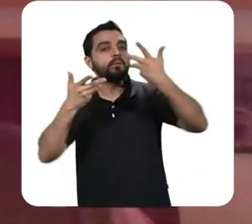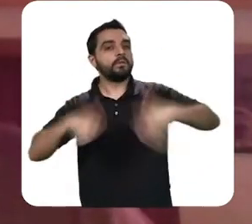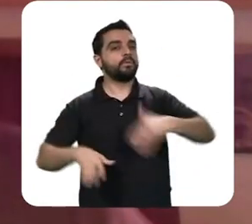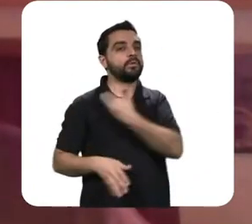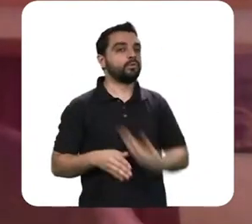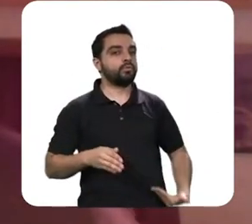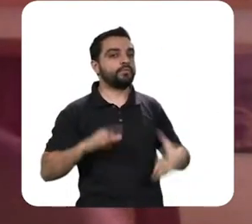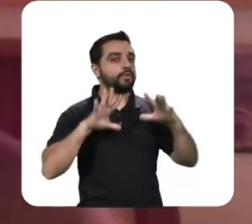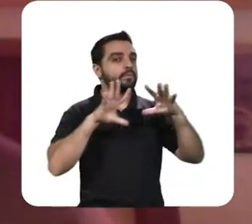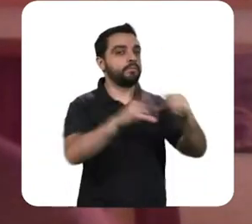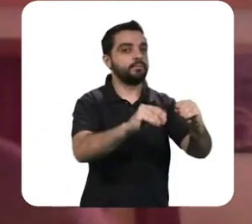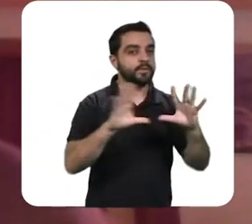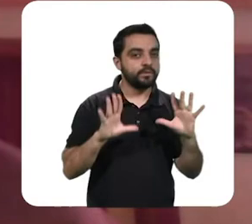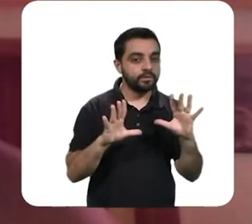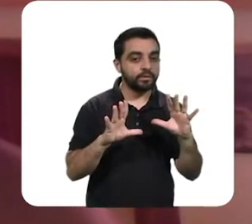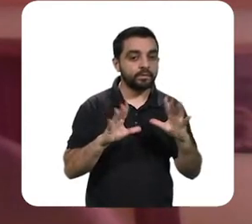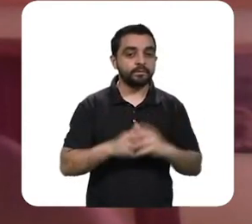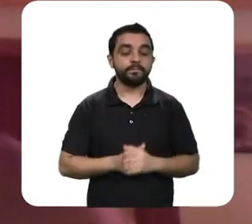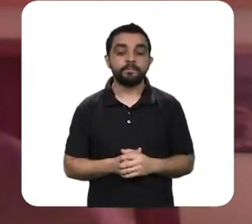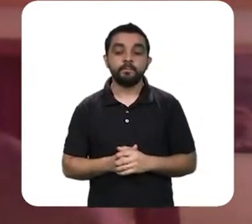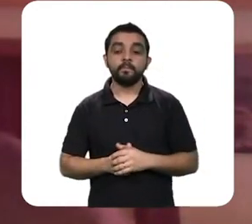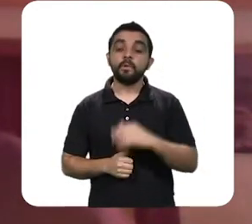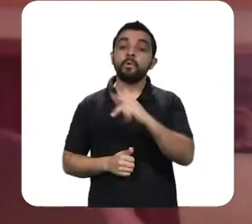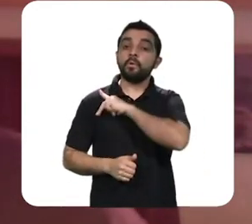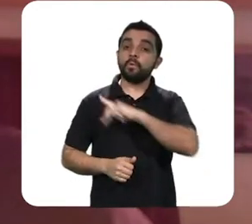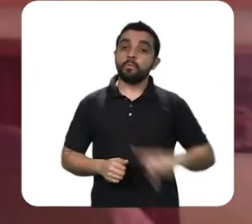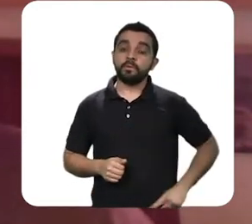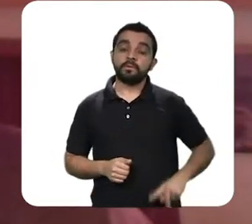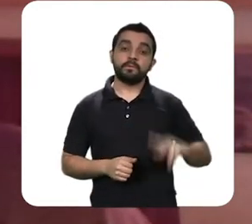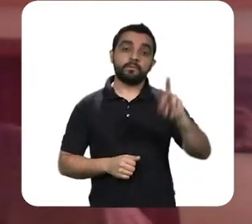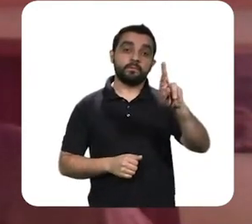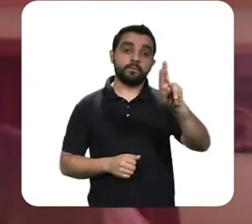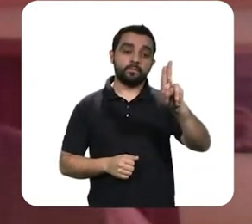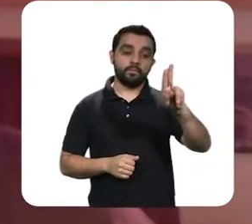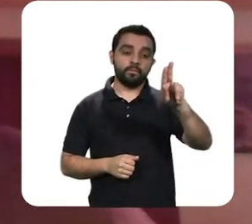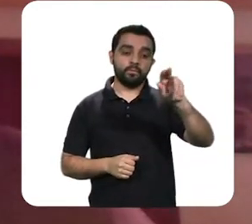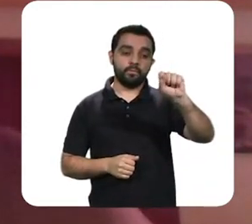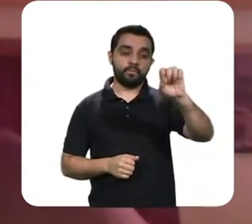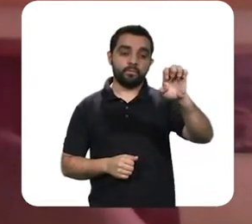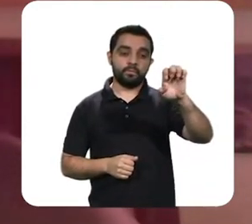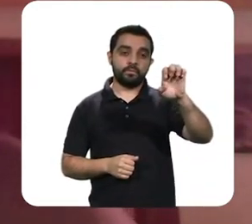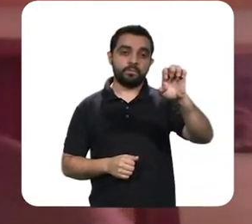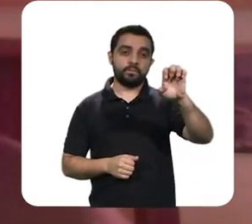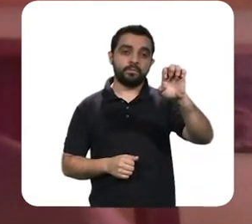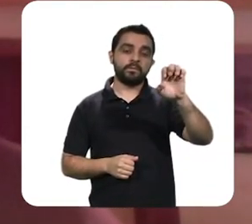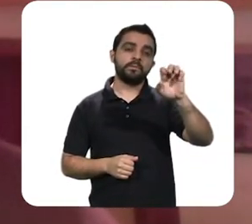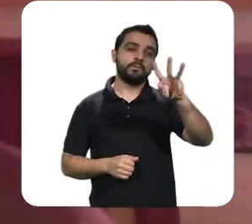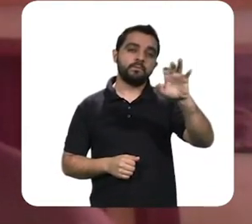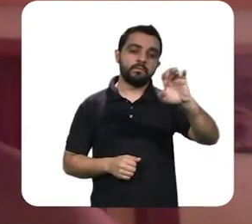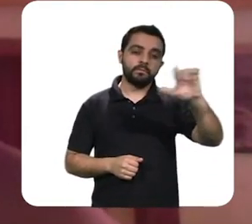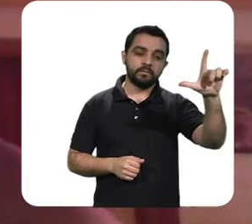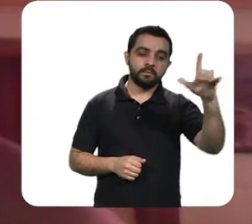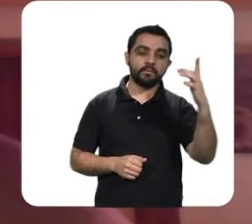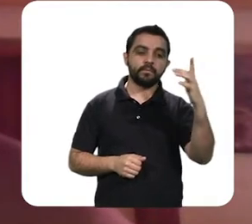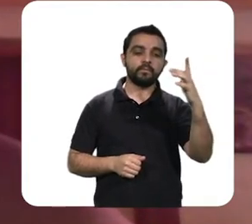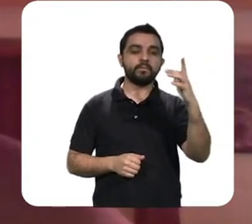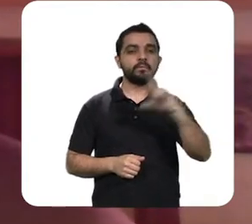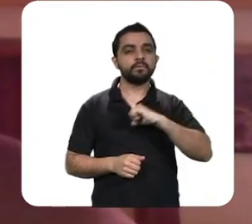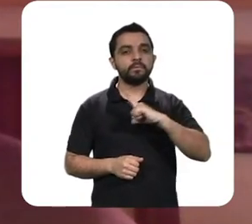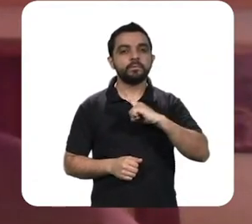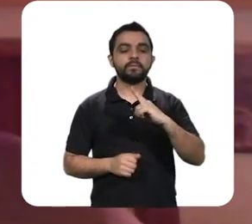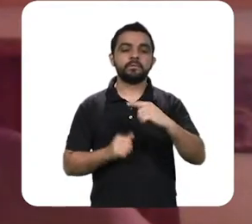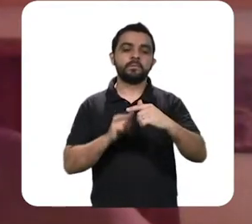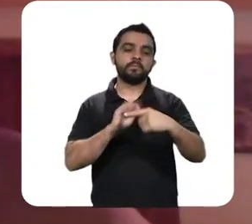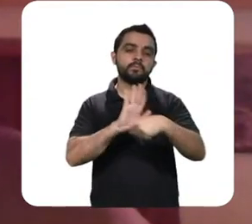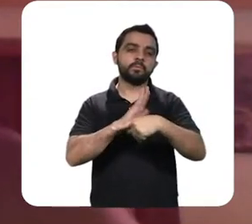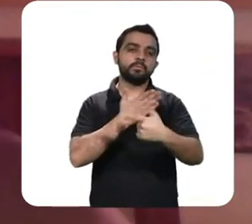Estado. Vou passar um exemplo, um dos planos do Roosevelt para retomar a atividade econômica foi um vasto programa de investimentos